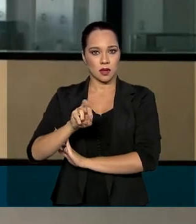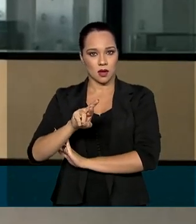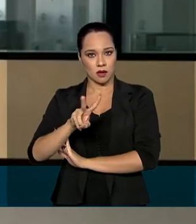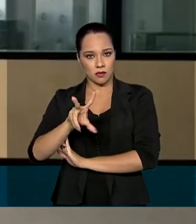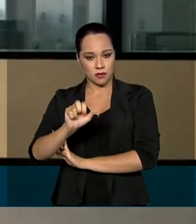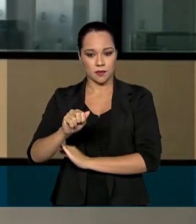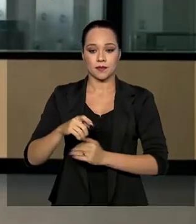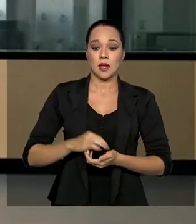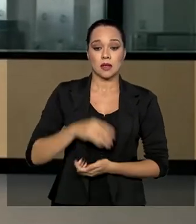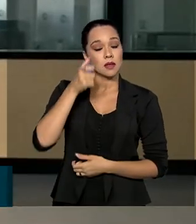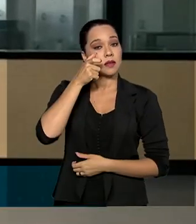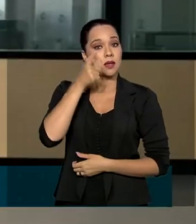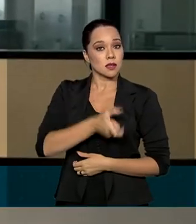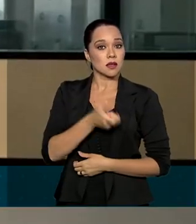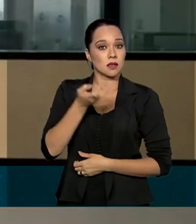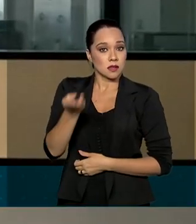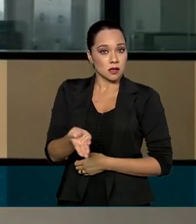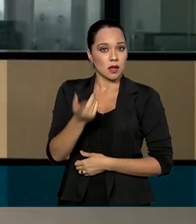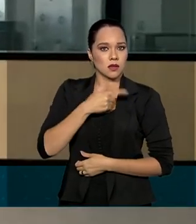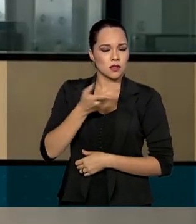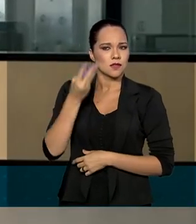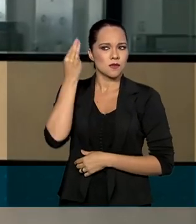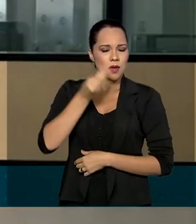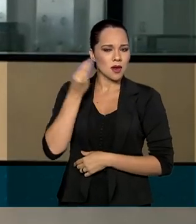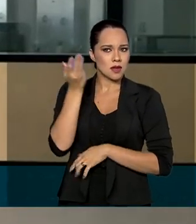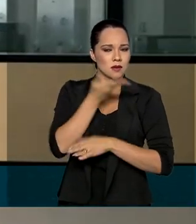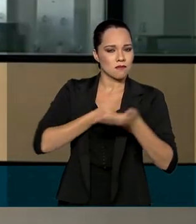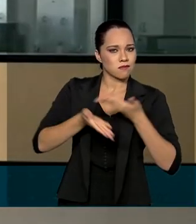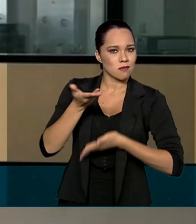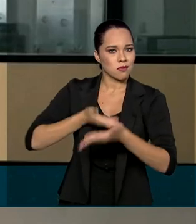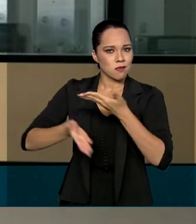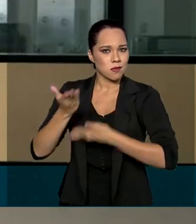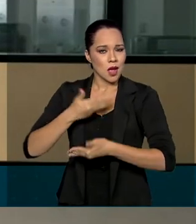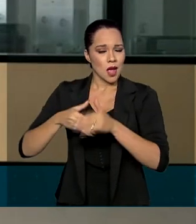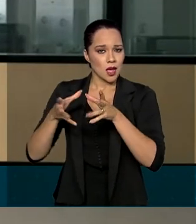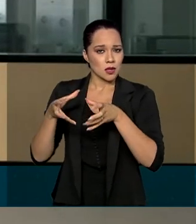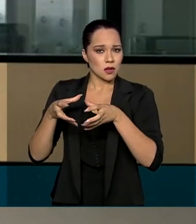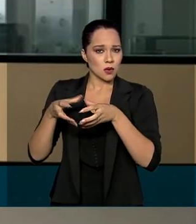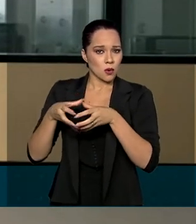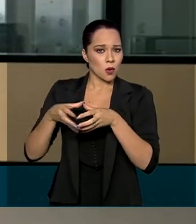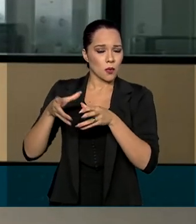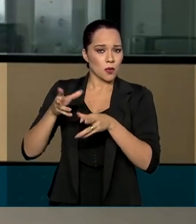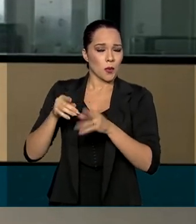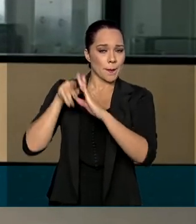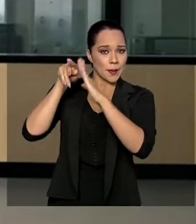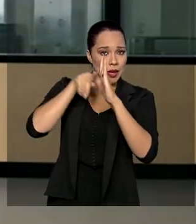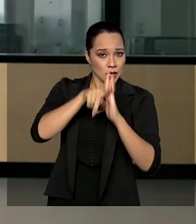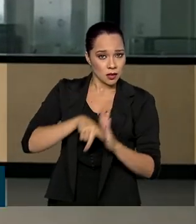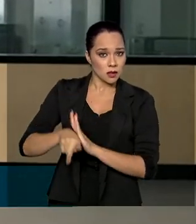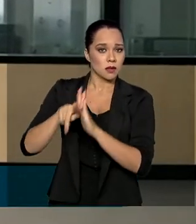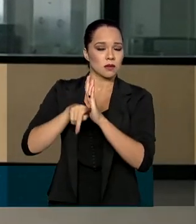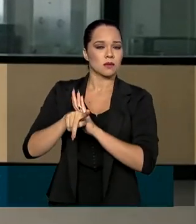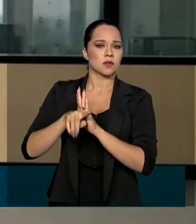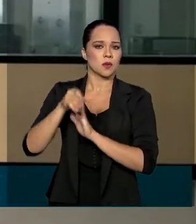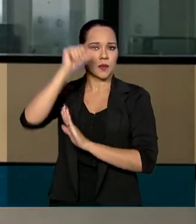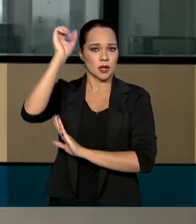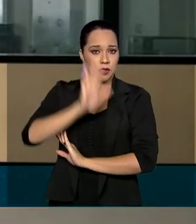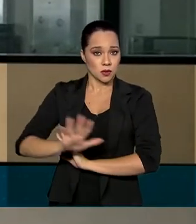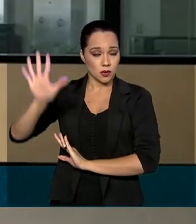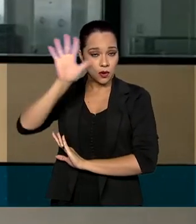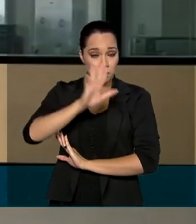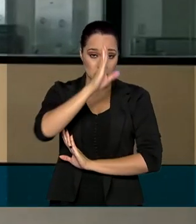tanto no sentido de troca de experiência entre peritos de todo o Brasil, mas principalmente pela